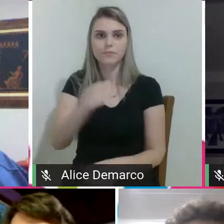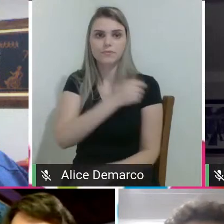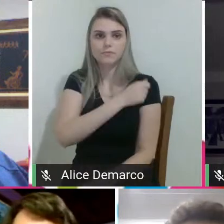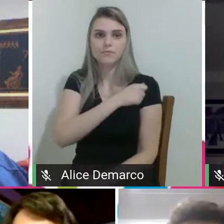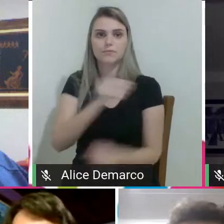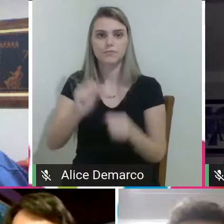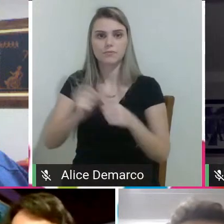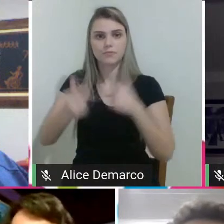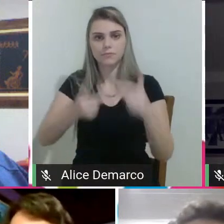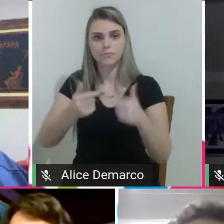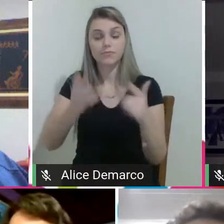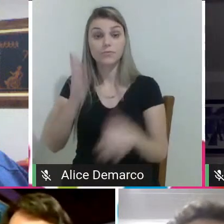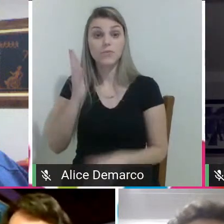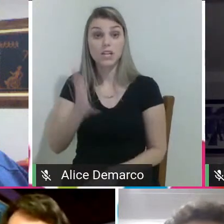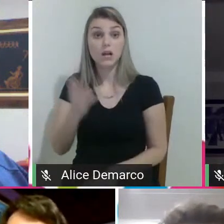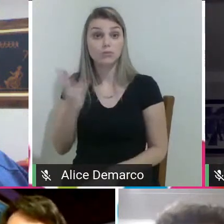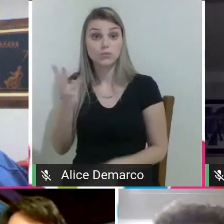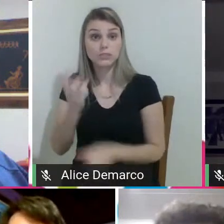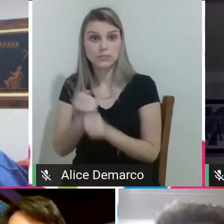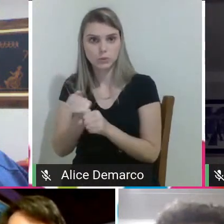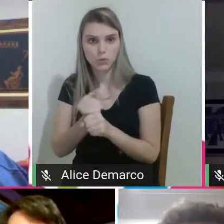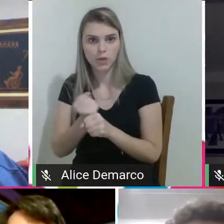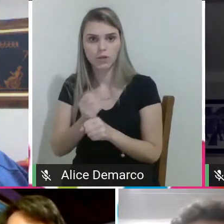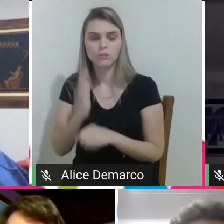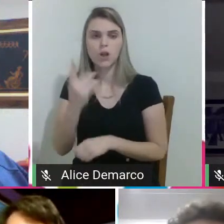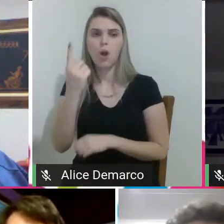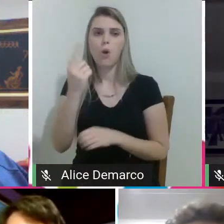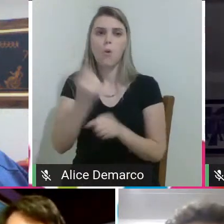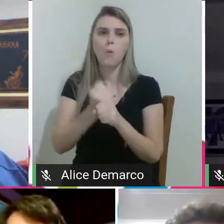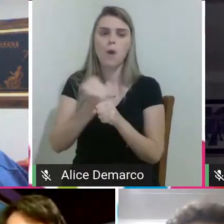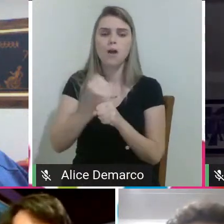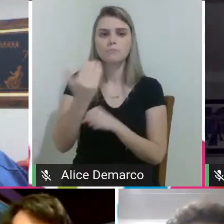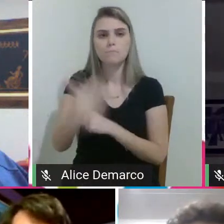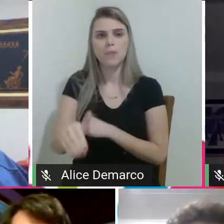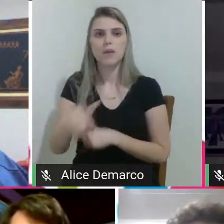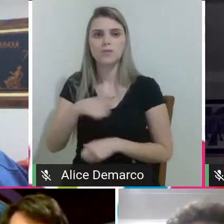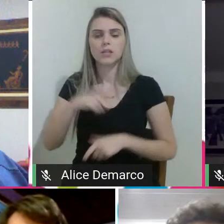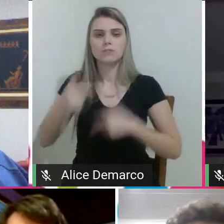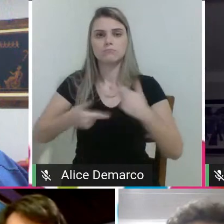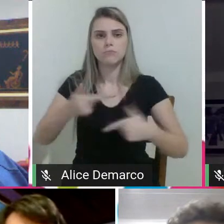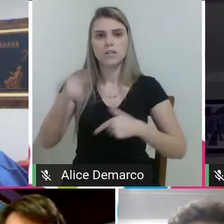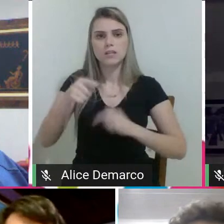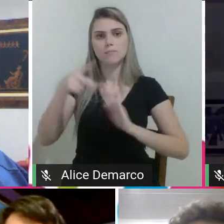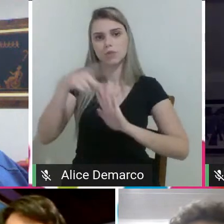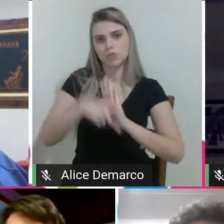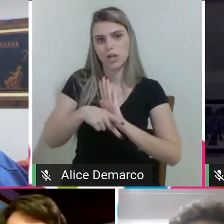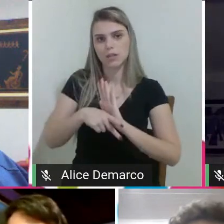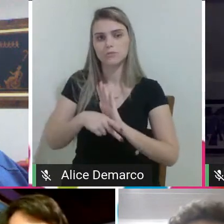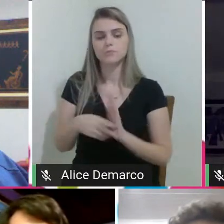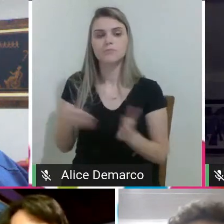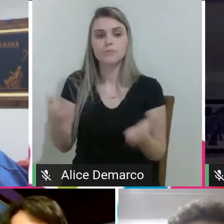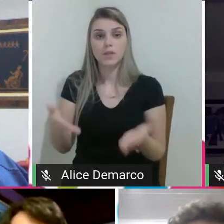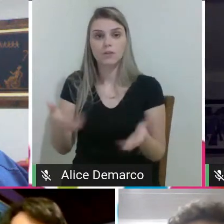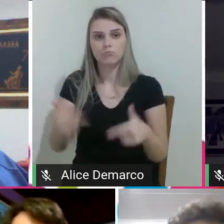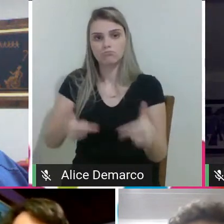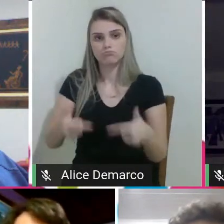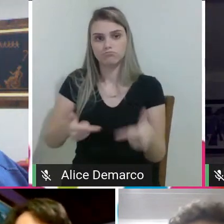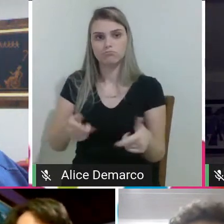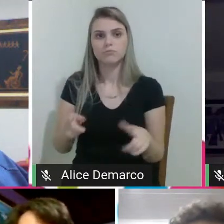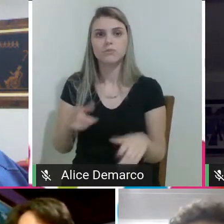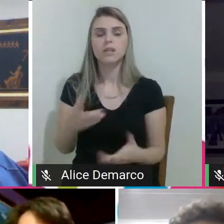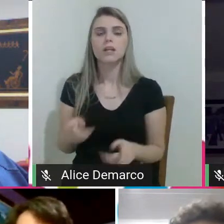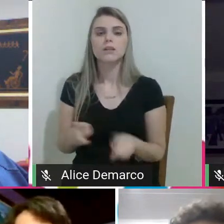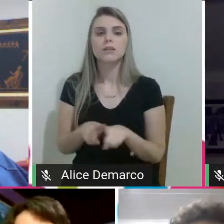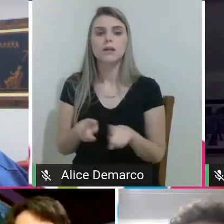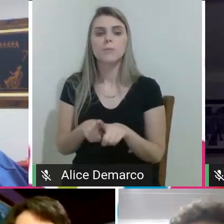terceiro ano, então, eles já estão há um ano e meio trabalhando nesse, nesse projeto, e agora trabalham. Eles estão em fase